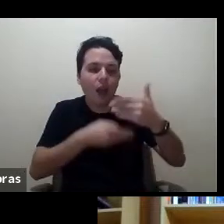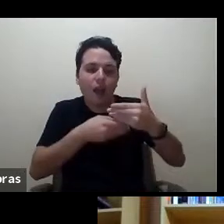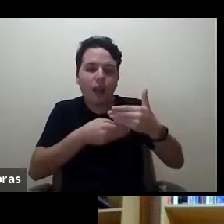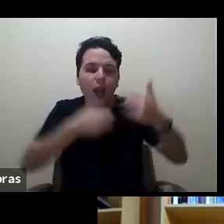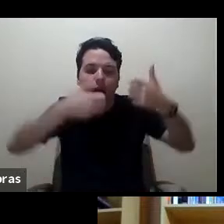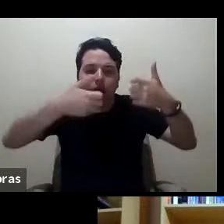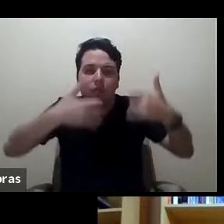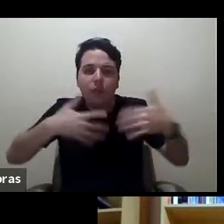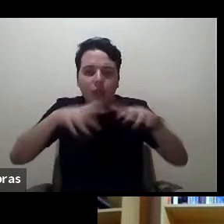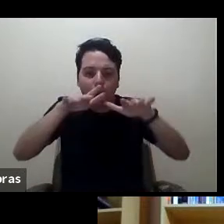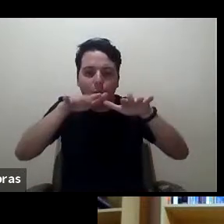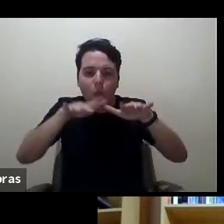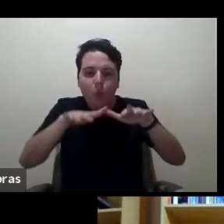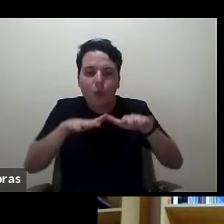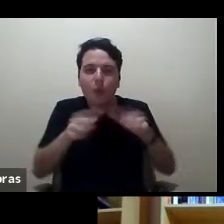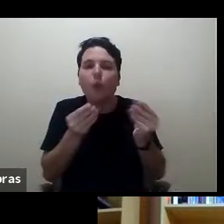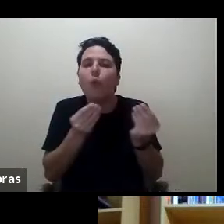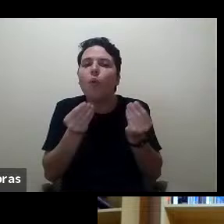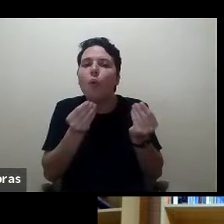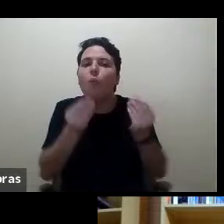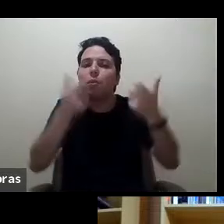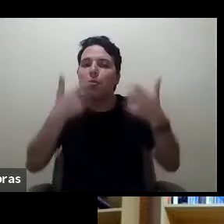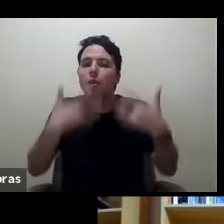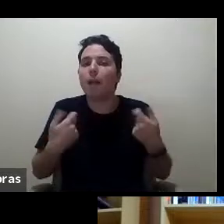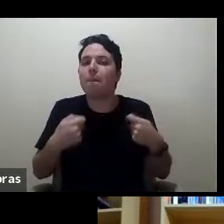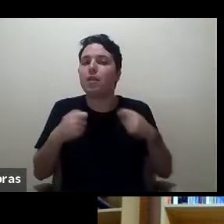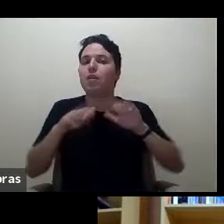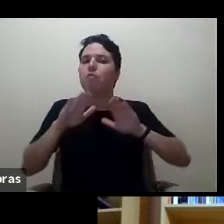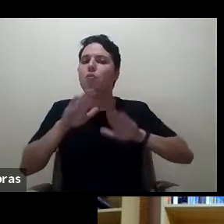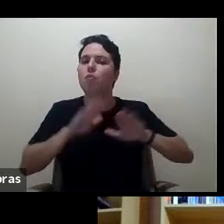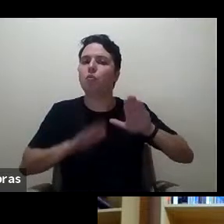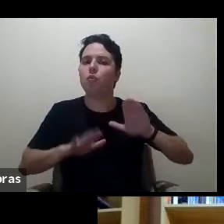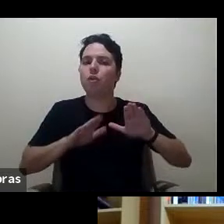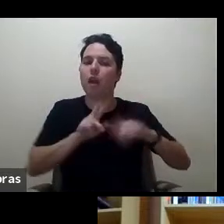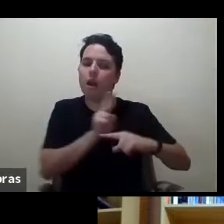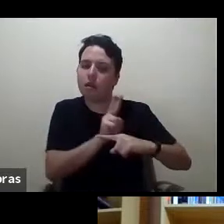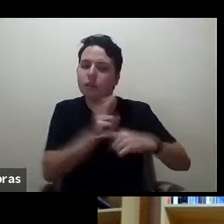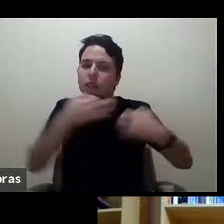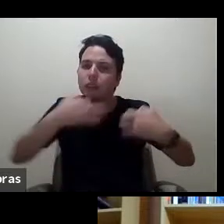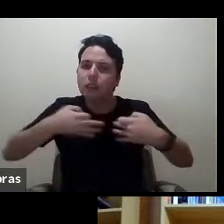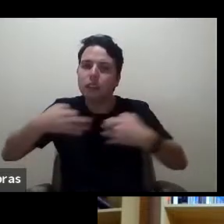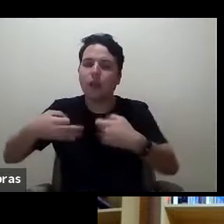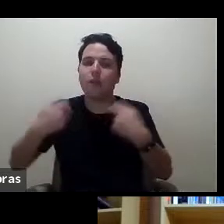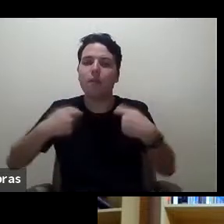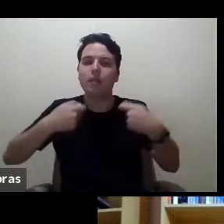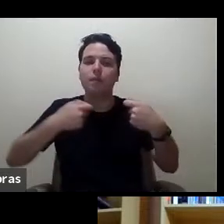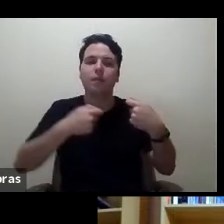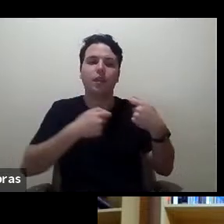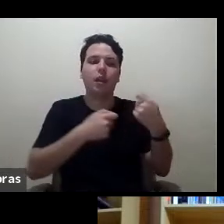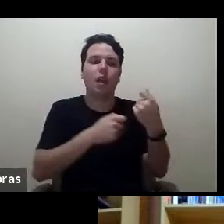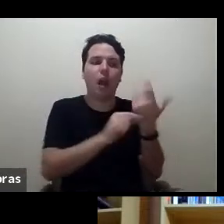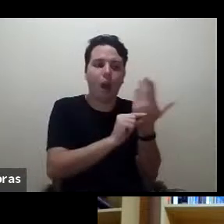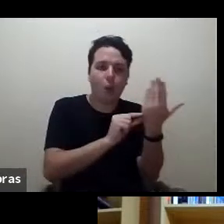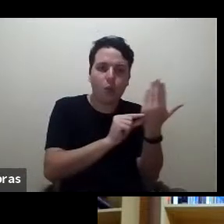Claramente, autores, campo, mas também explicar, describir. A resenha tem uma